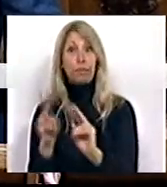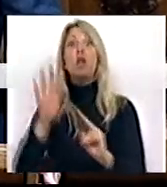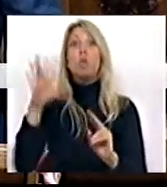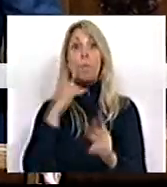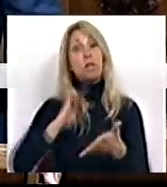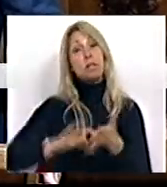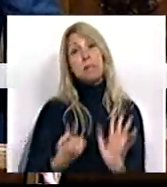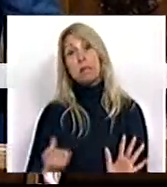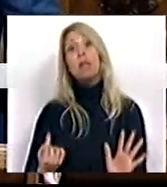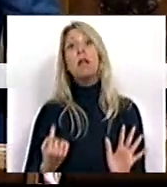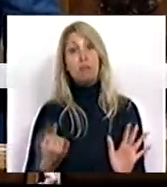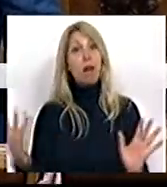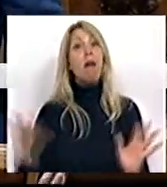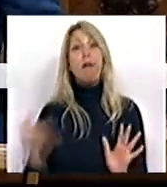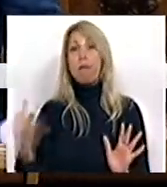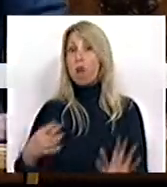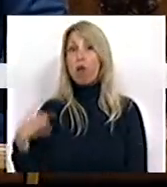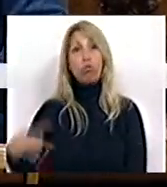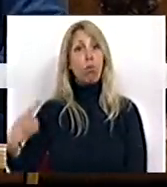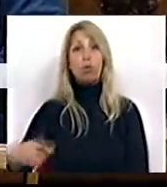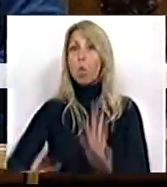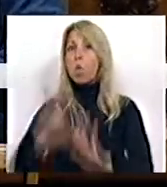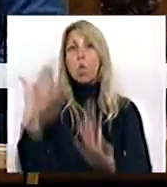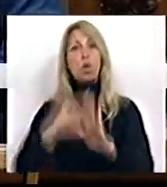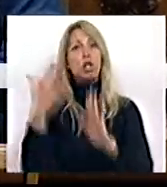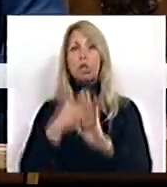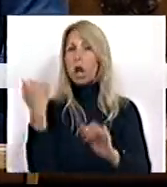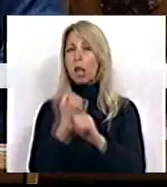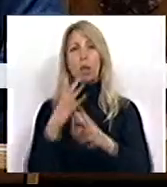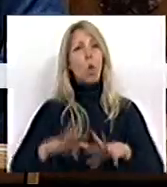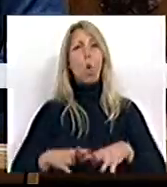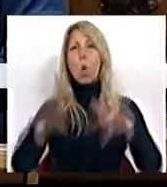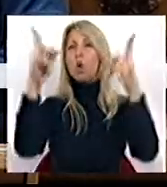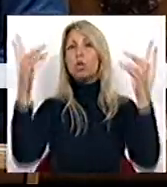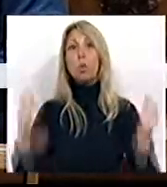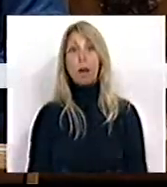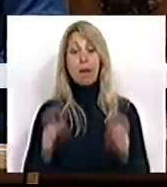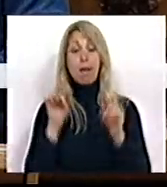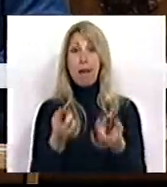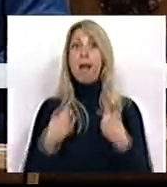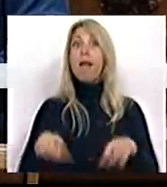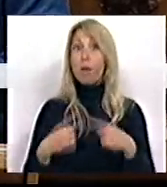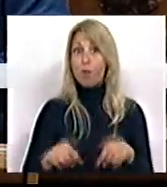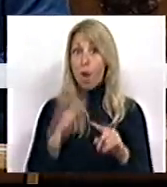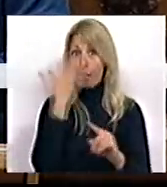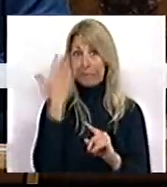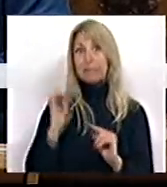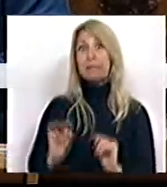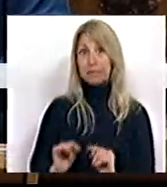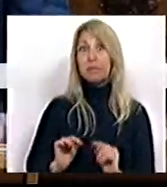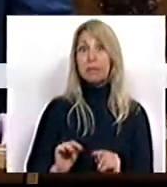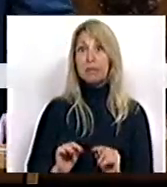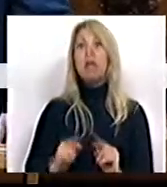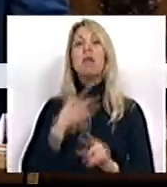país necessita e que se torna a cada dia mais urgente construir. Nessa sessão e nestas Jornadas, se demonstrou e